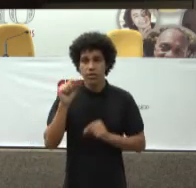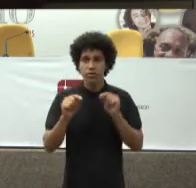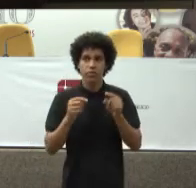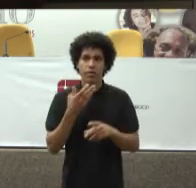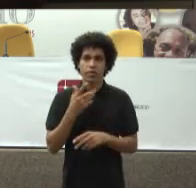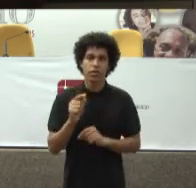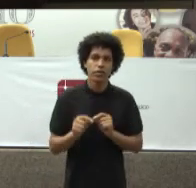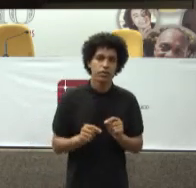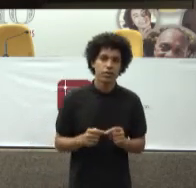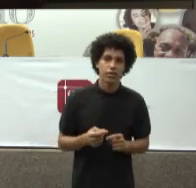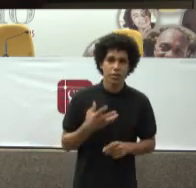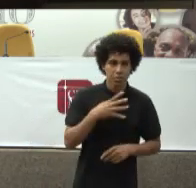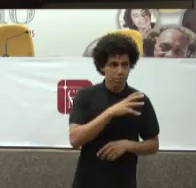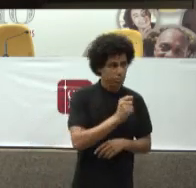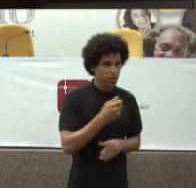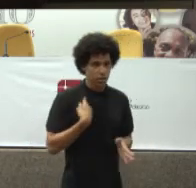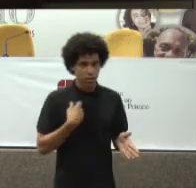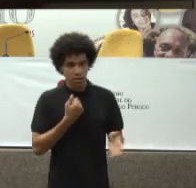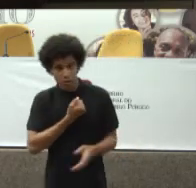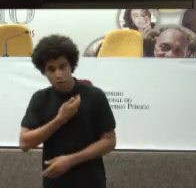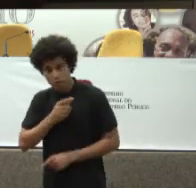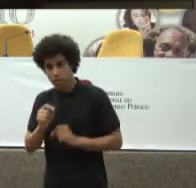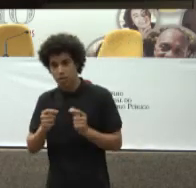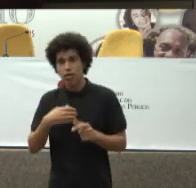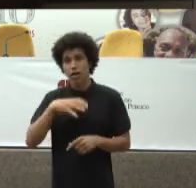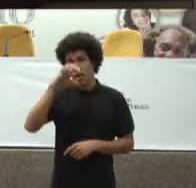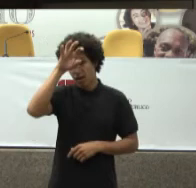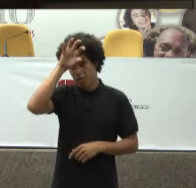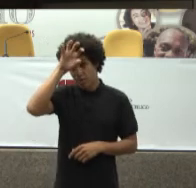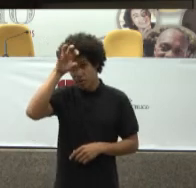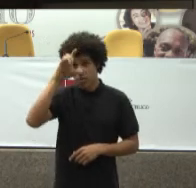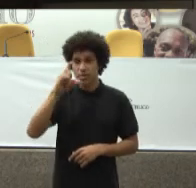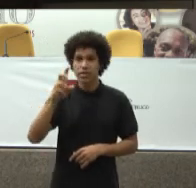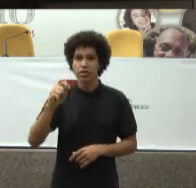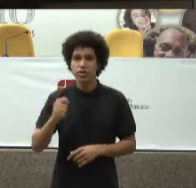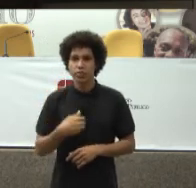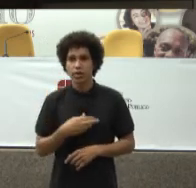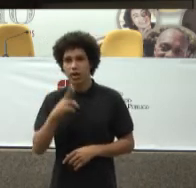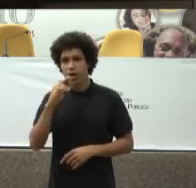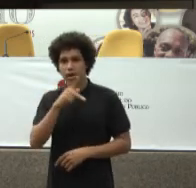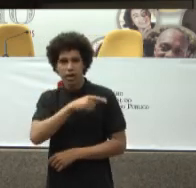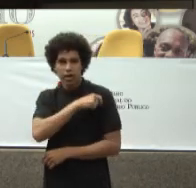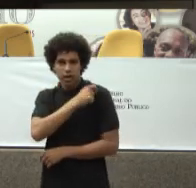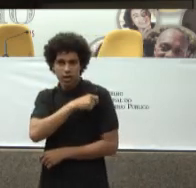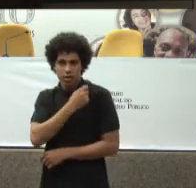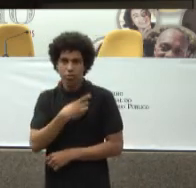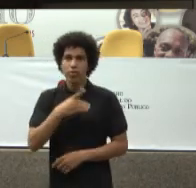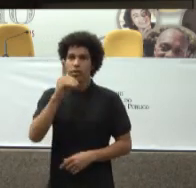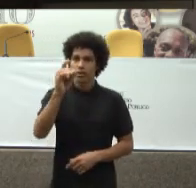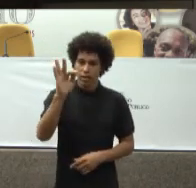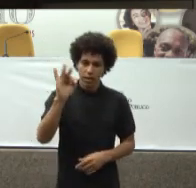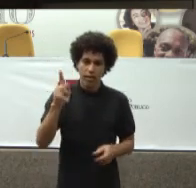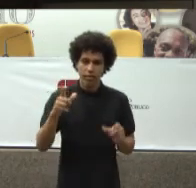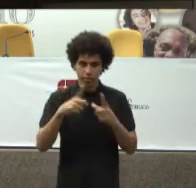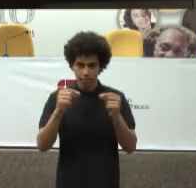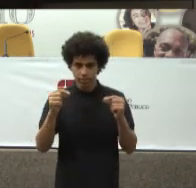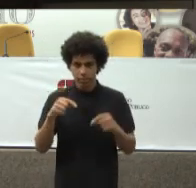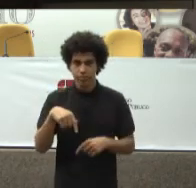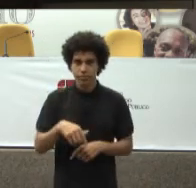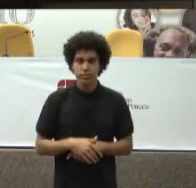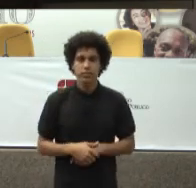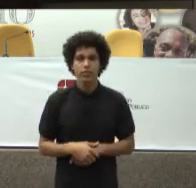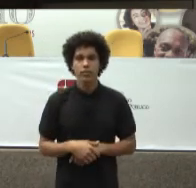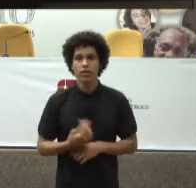bem Peguei dados Defensoria do Amazonas Sergipe, Rio E DF Aqui Está a judicialização Por